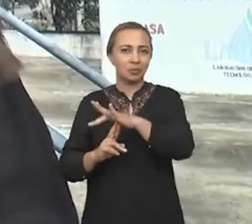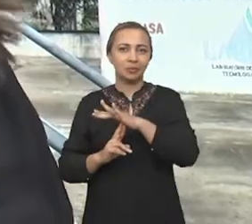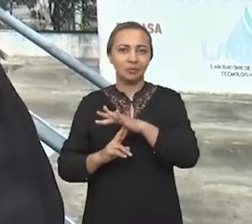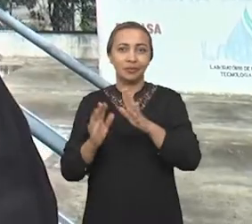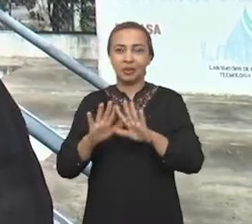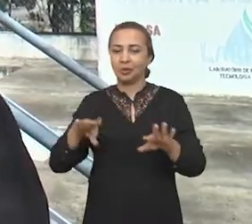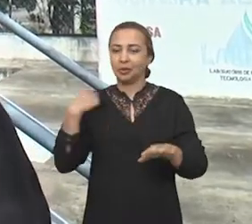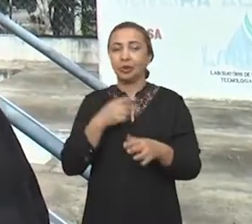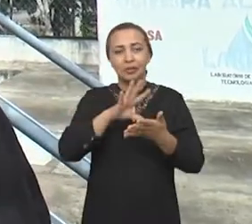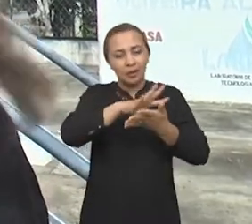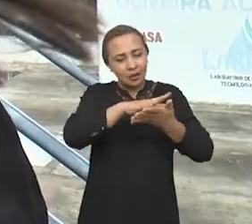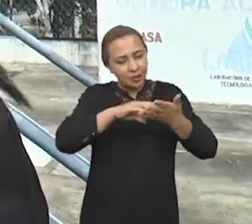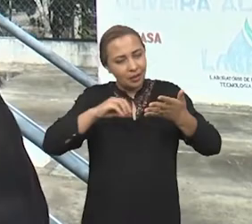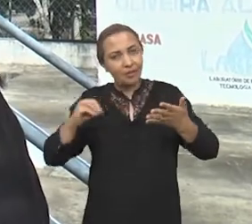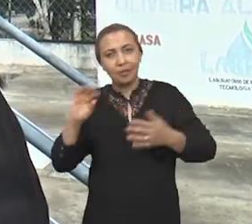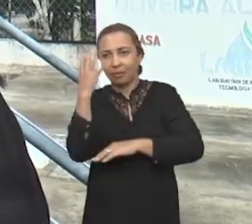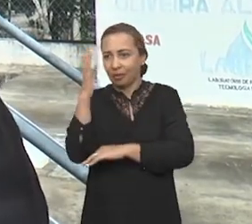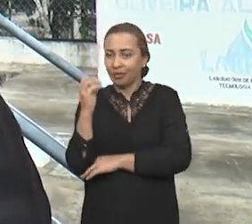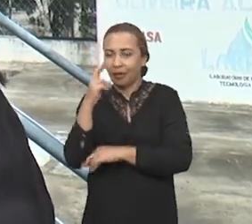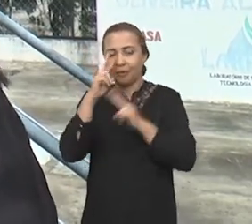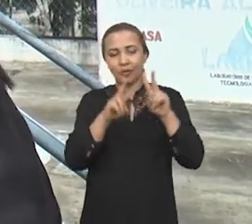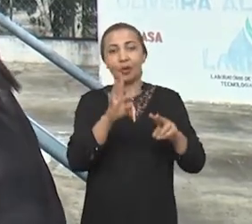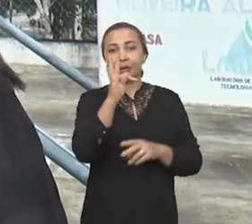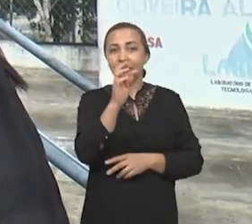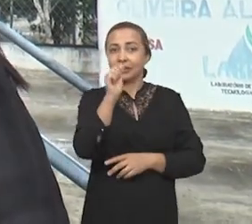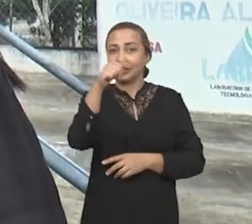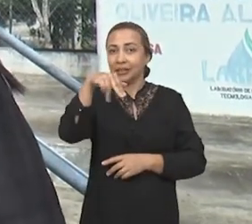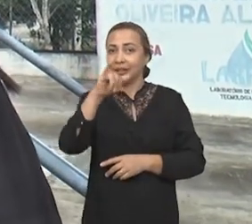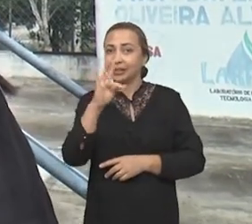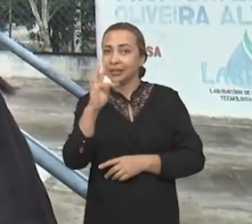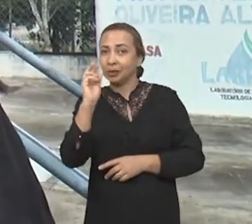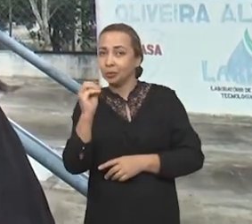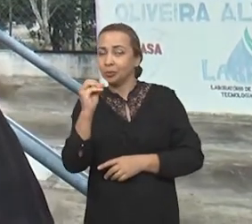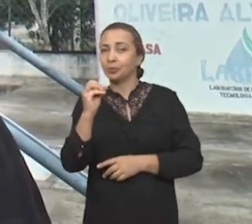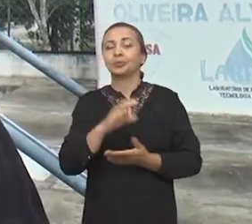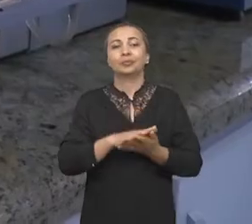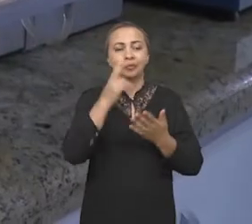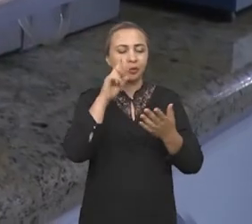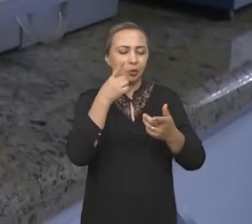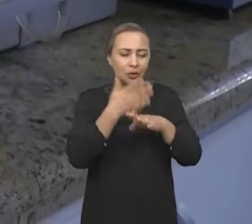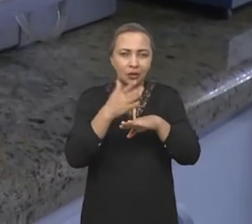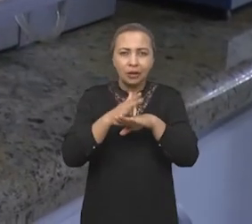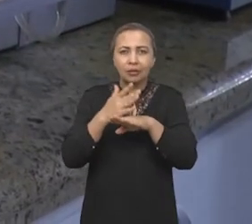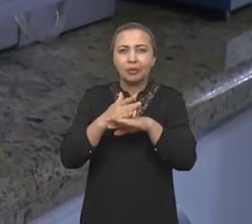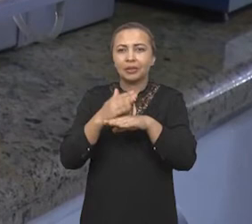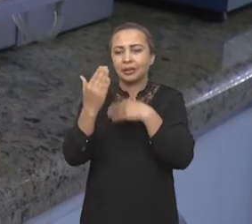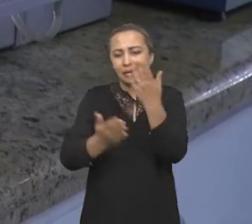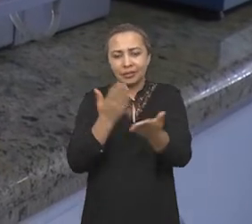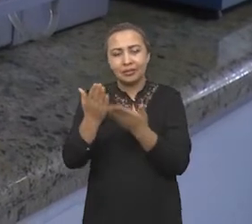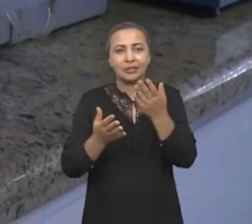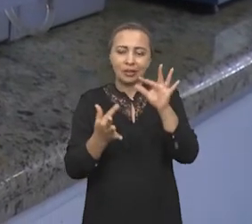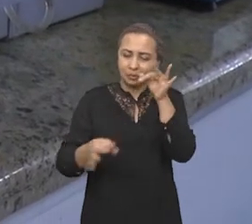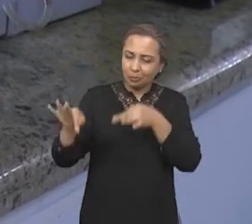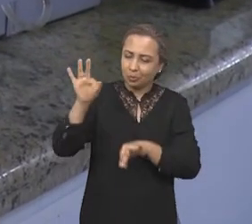Primeiro, a gente fez a extração, viu a quantidade de tanino. A partir daí, a gente começou a fazer os ensaios de tratabilidade em